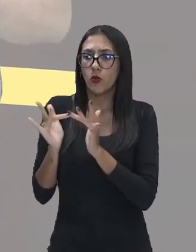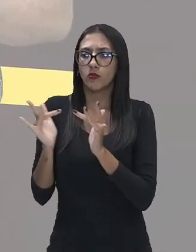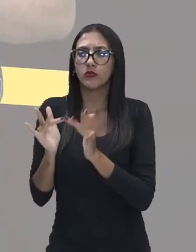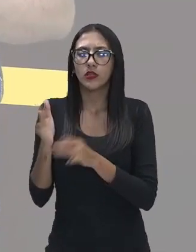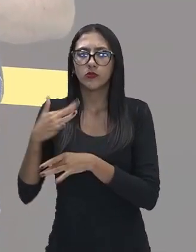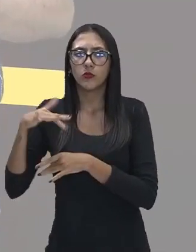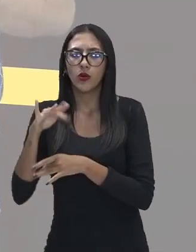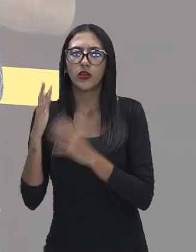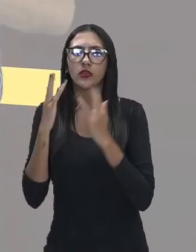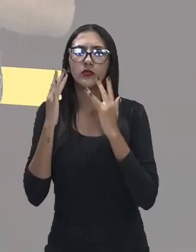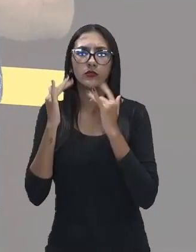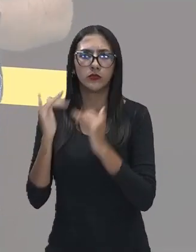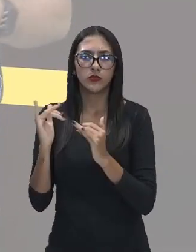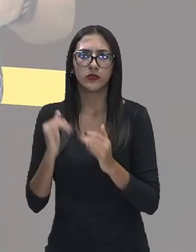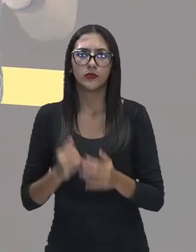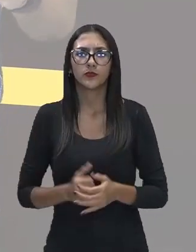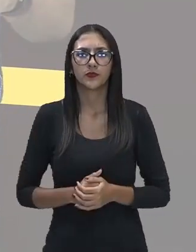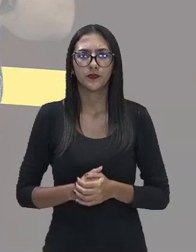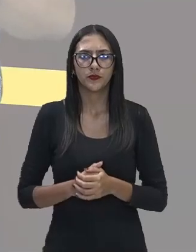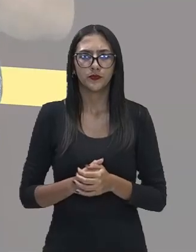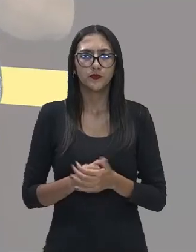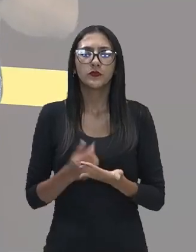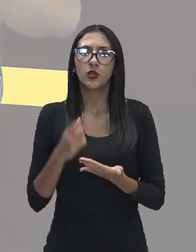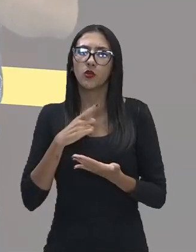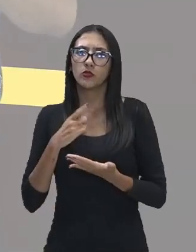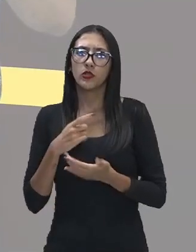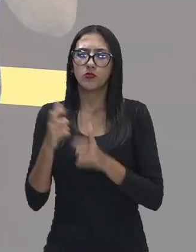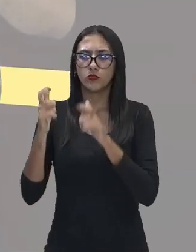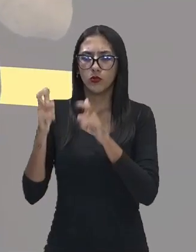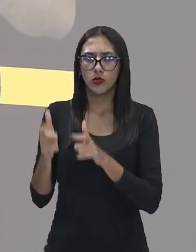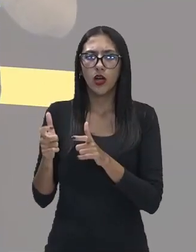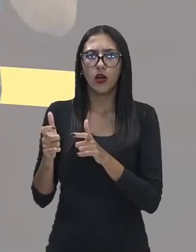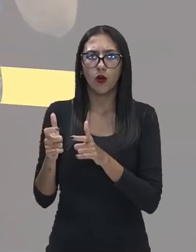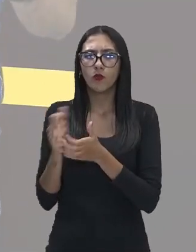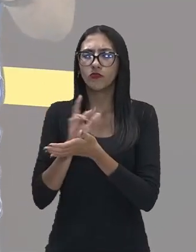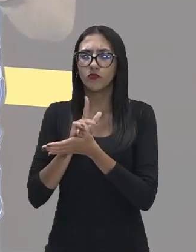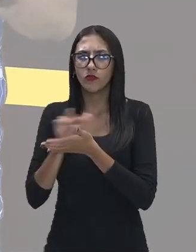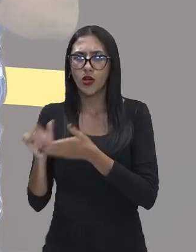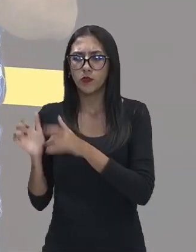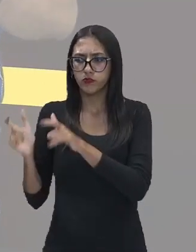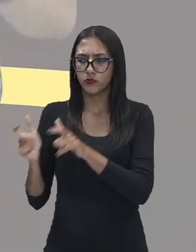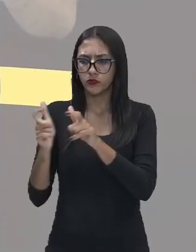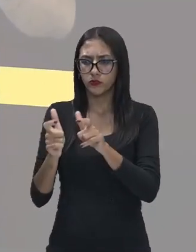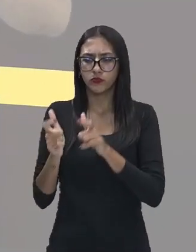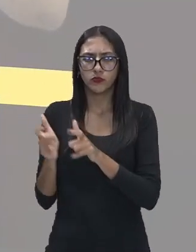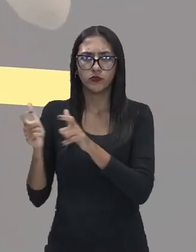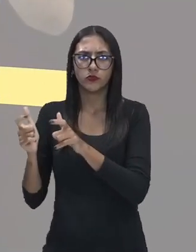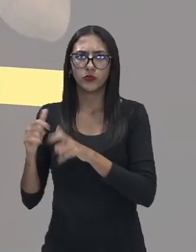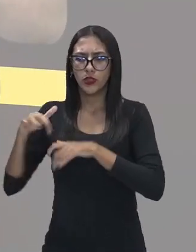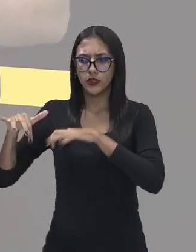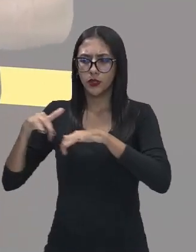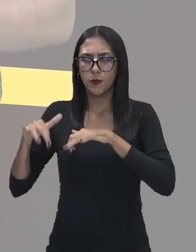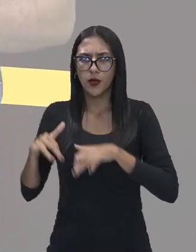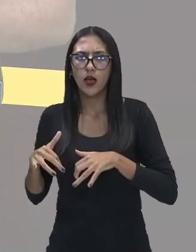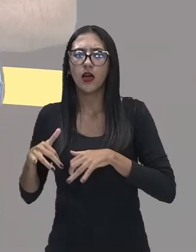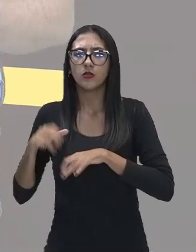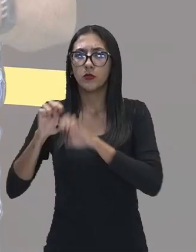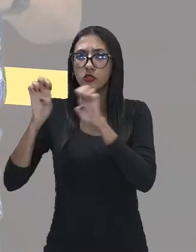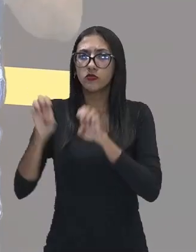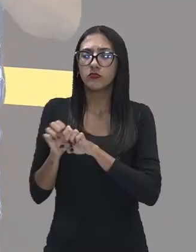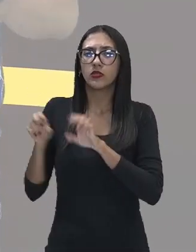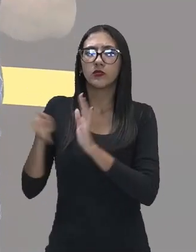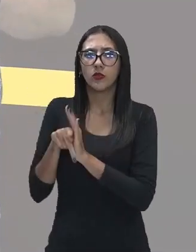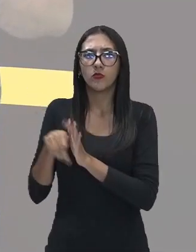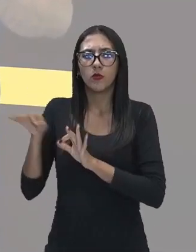Então nós temos lá uma determinada gama de operações dinâmicas e de infraestrutura